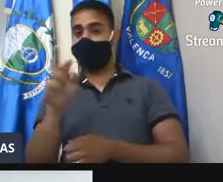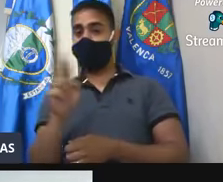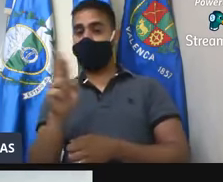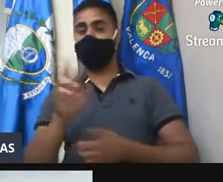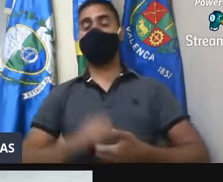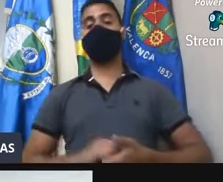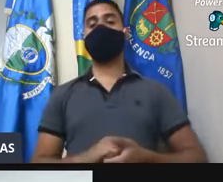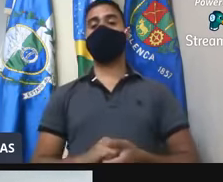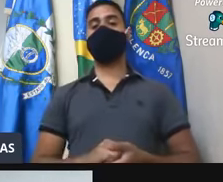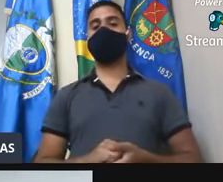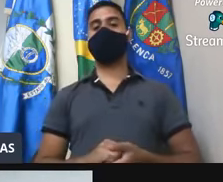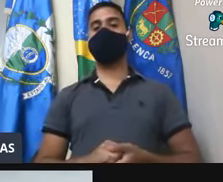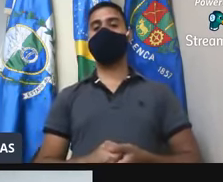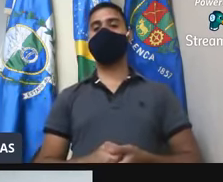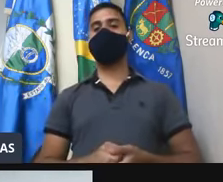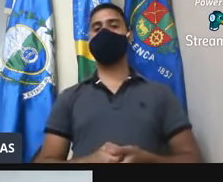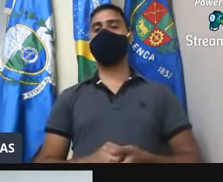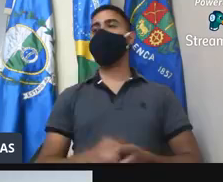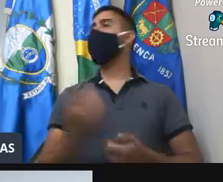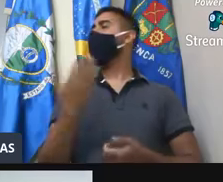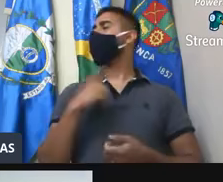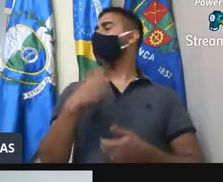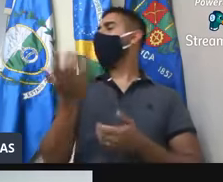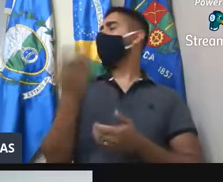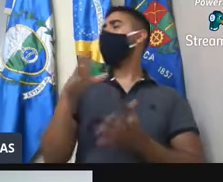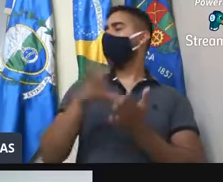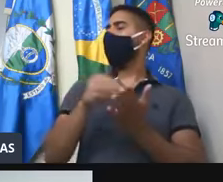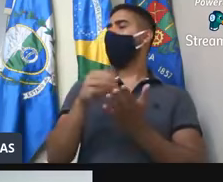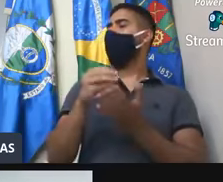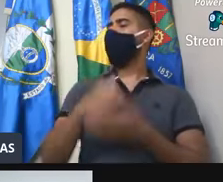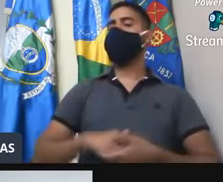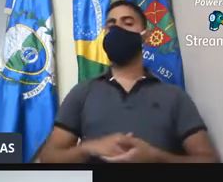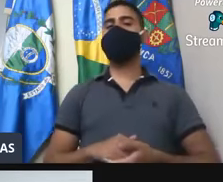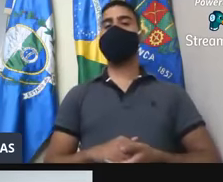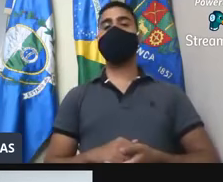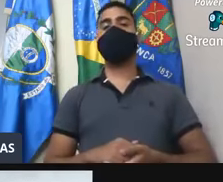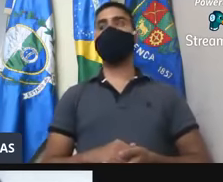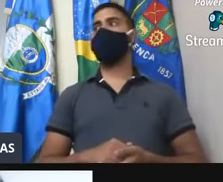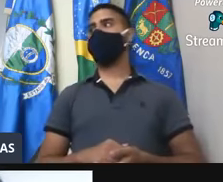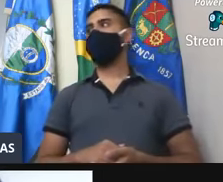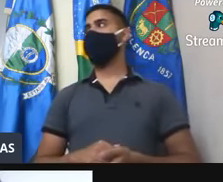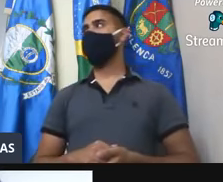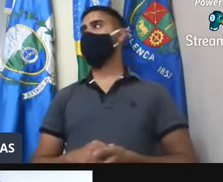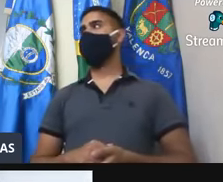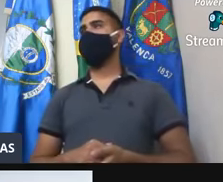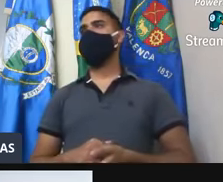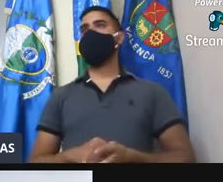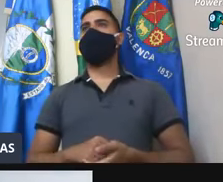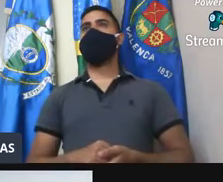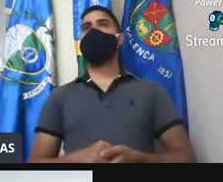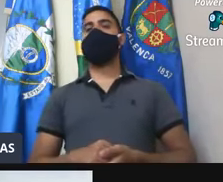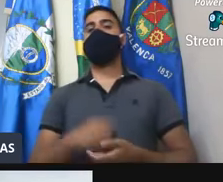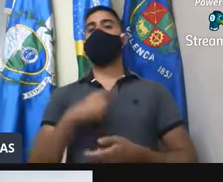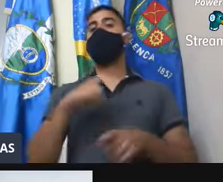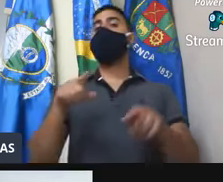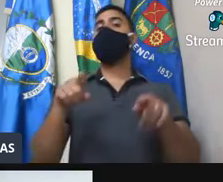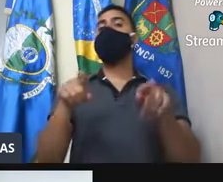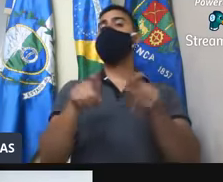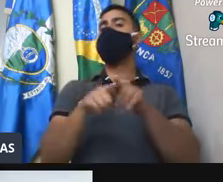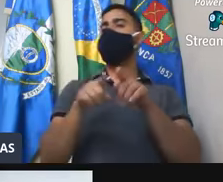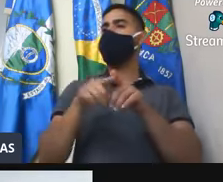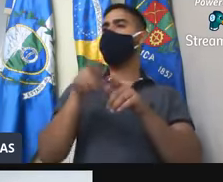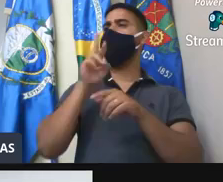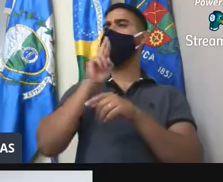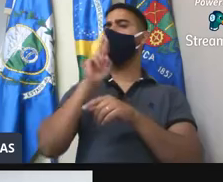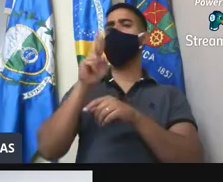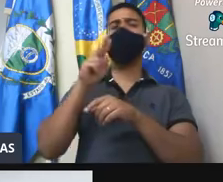centavos. Cri uma cópia do meu gabinete presidente. Tem aqui o requerimento, resposta